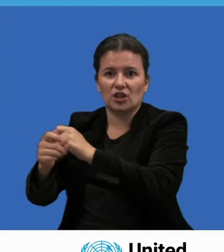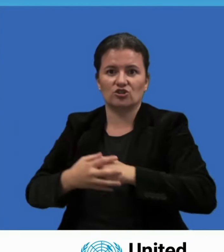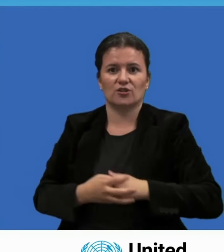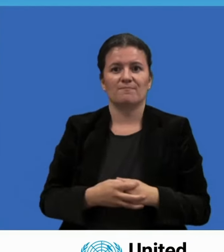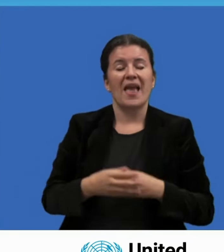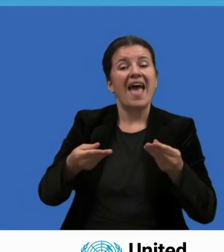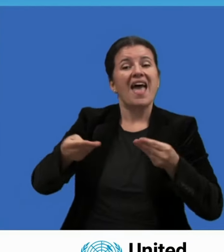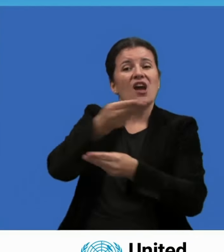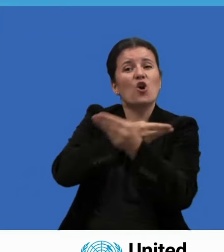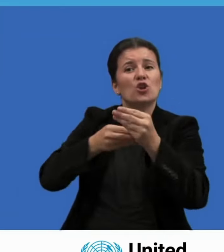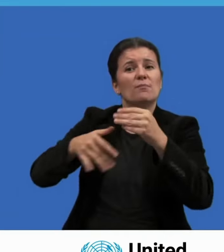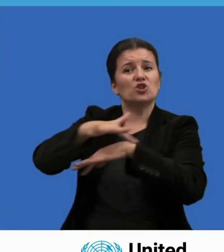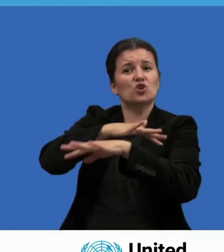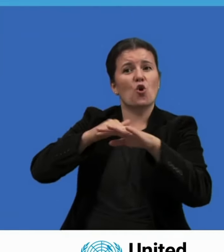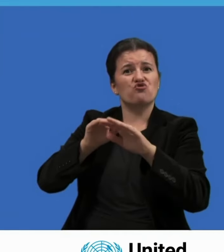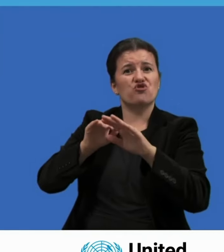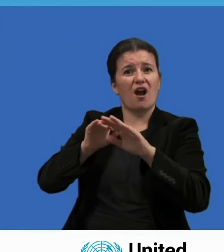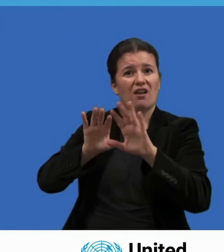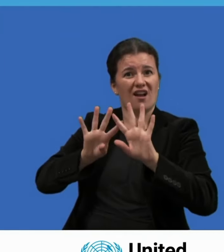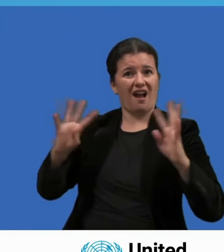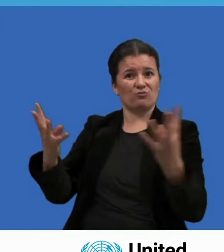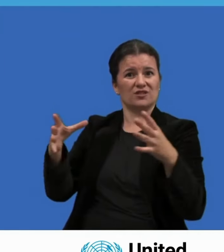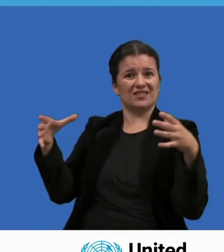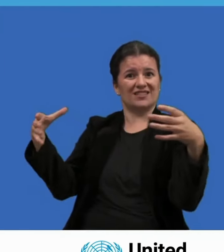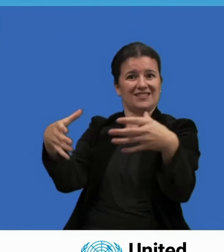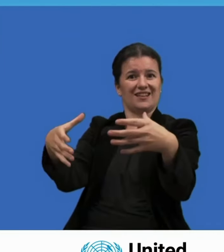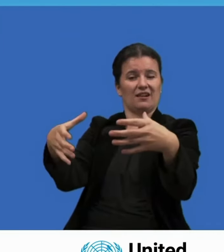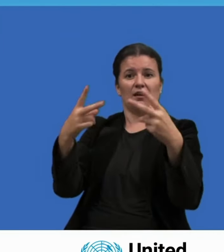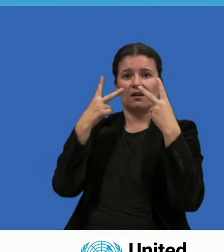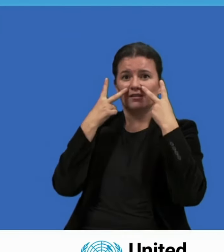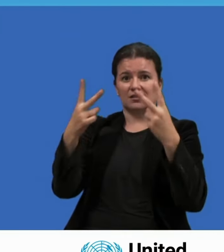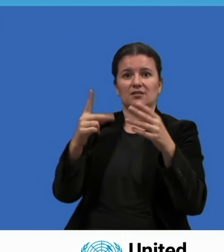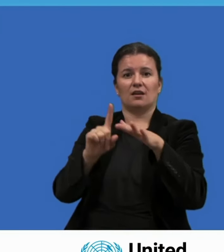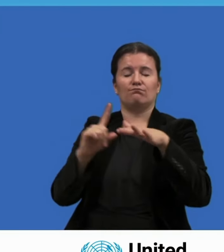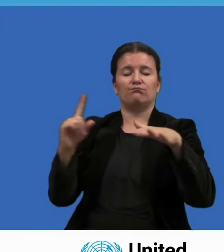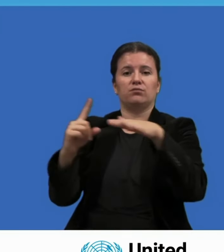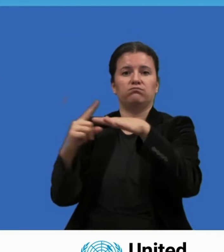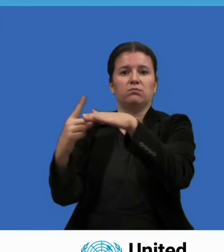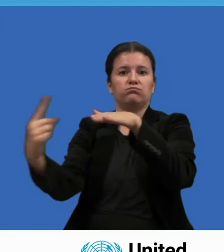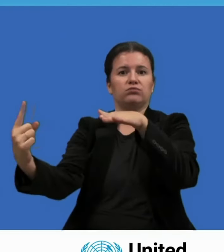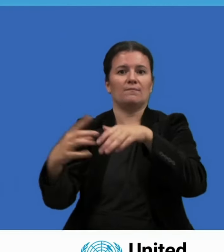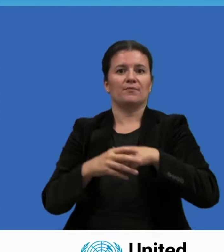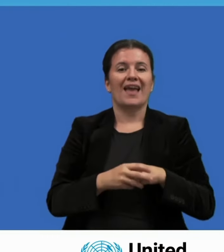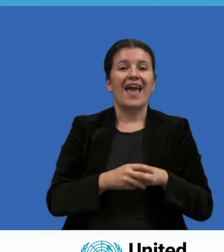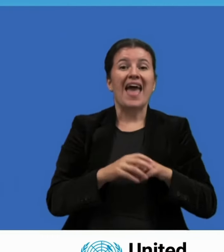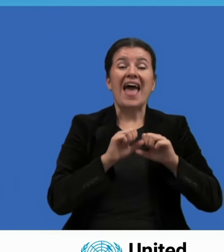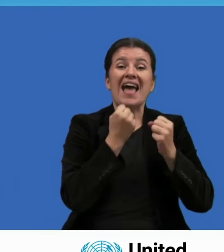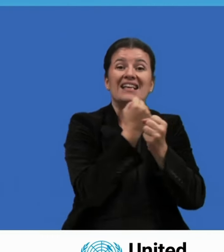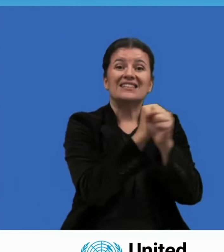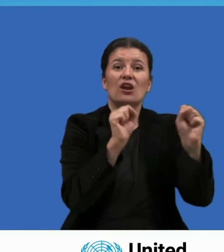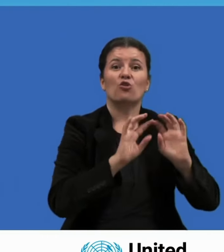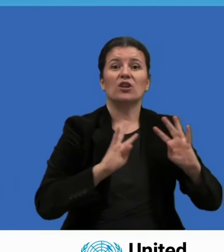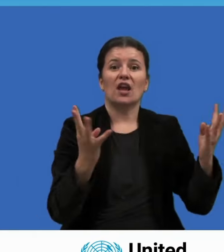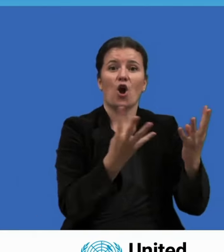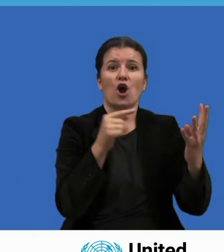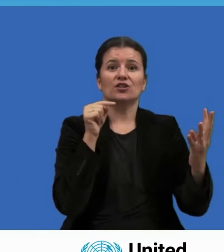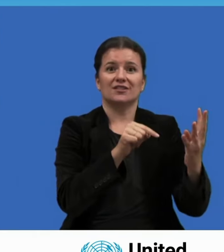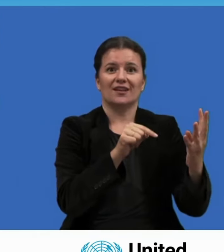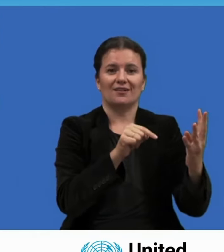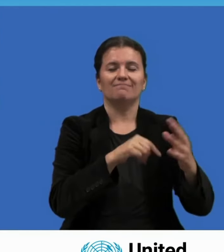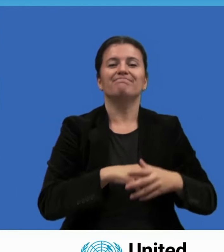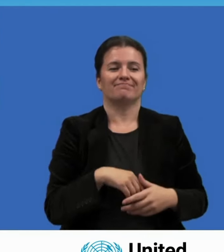encolhe a cada vez que ele aplica duplos padrões o seu mito diante de atrocidades.